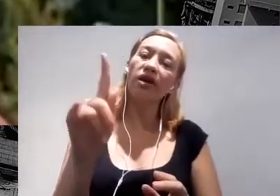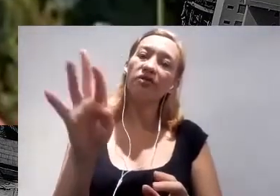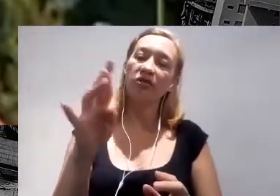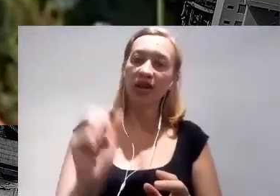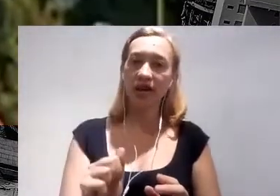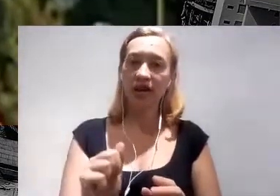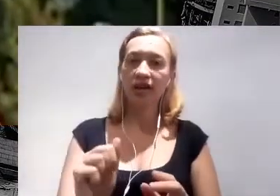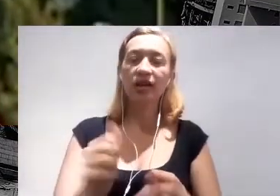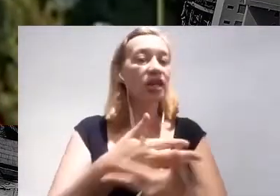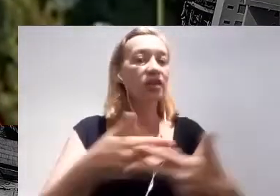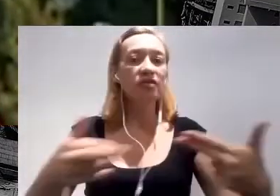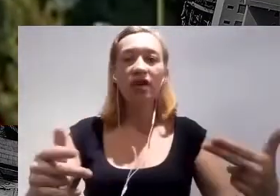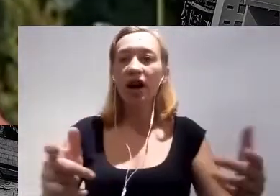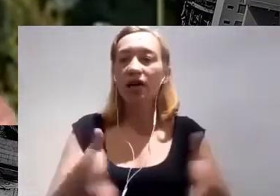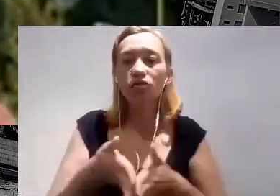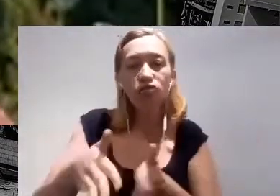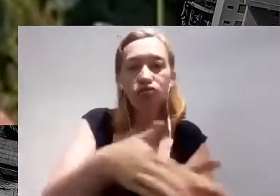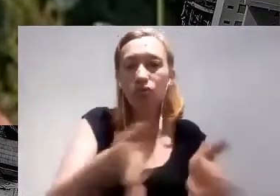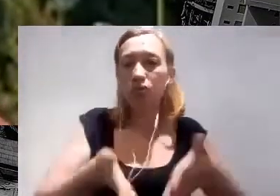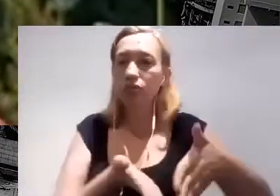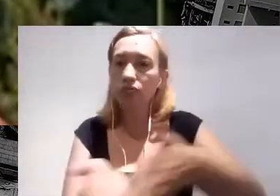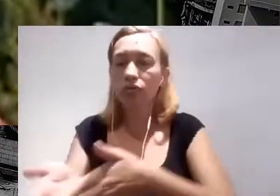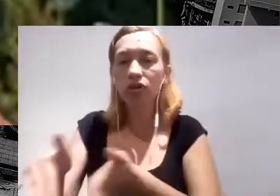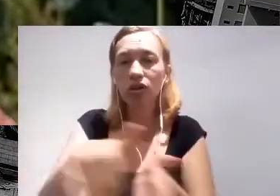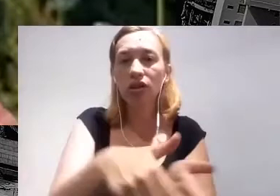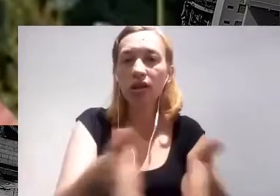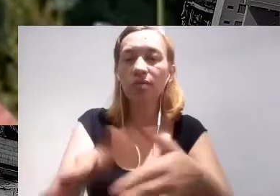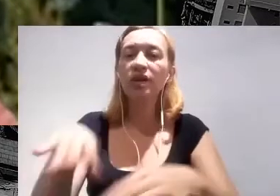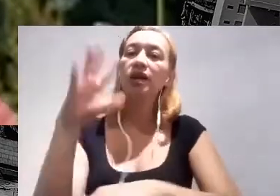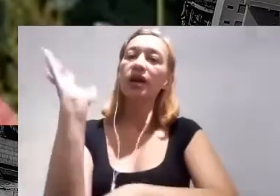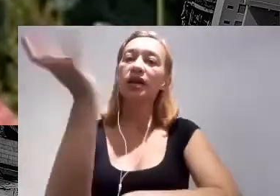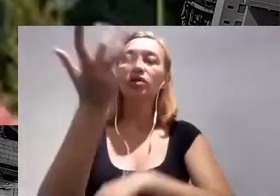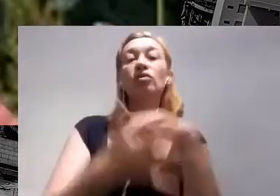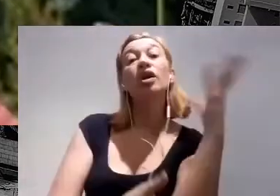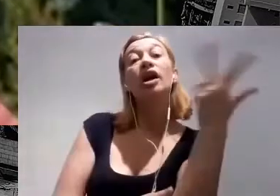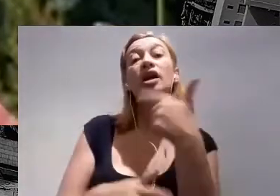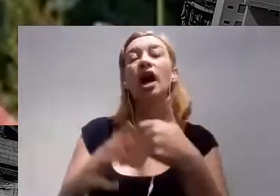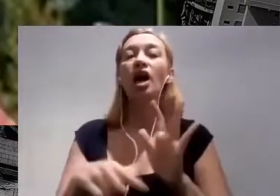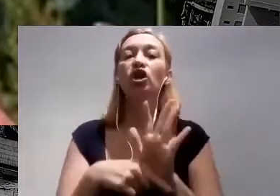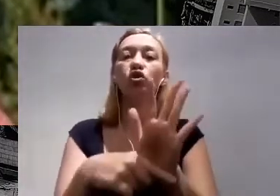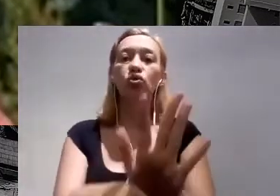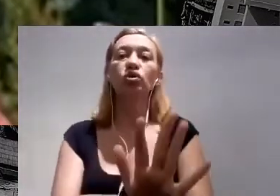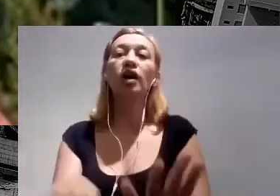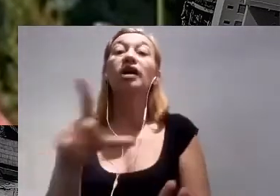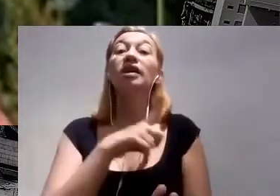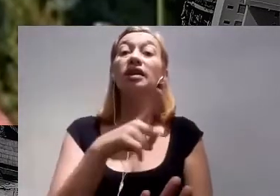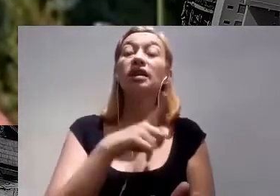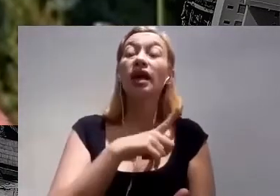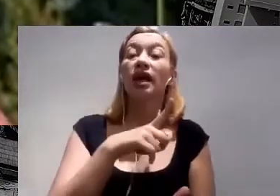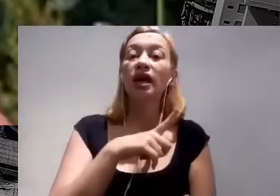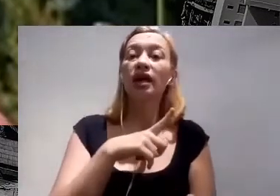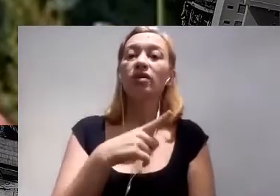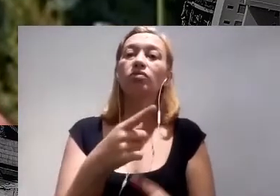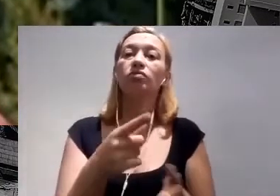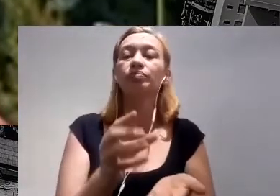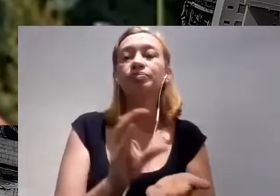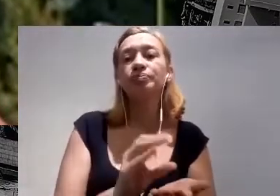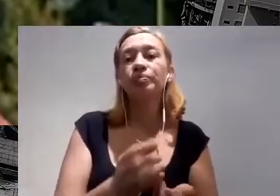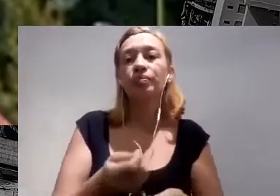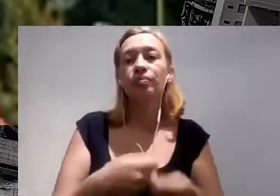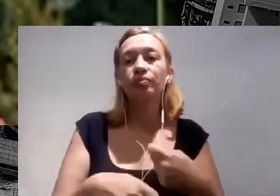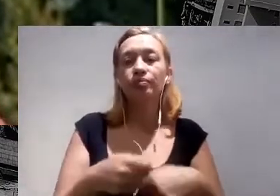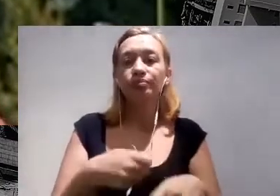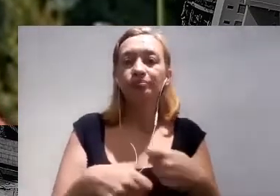soluções baseadas na natureza colaboram bastante. Então, a gente tem um instrumento econômico que se chama Pagamento de Serviços